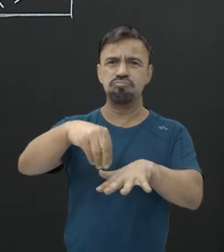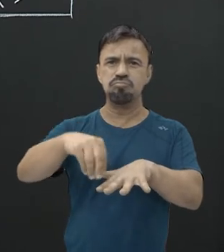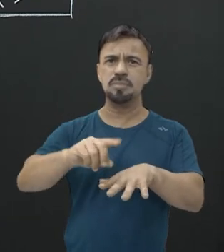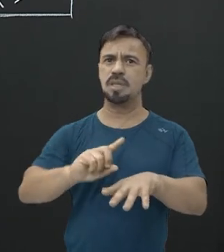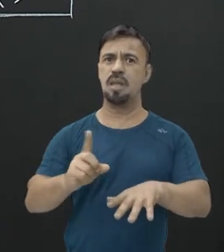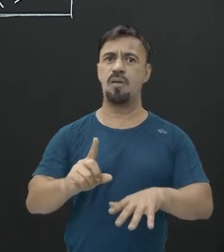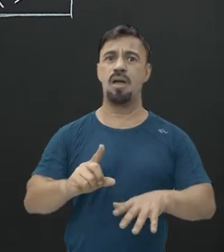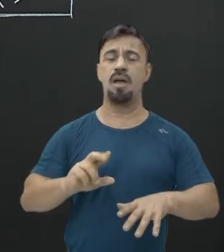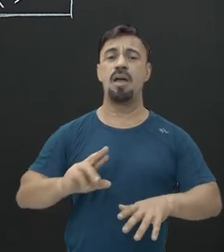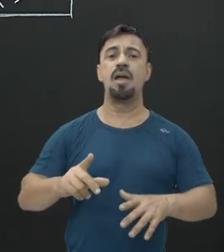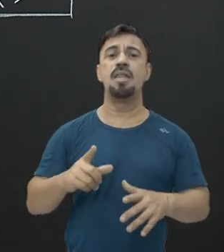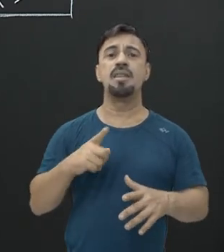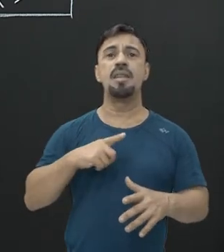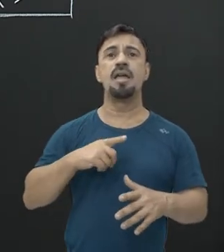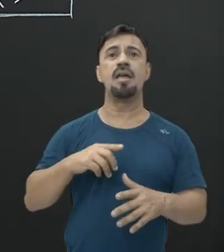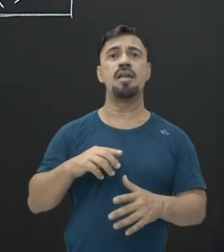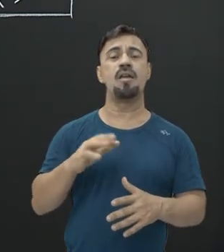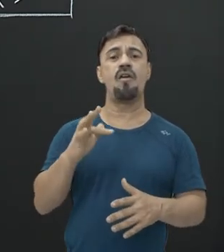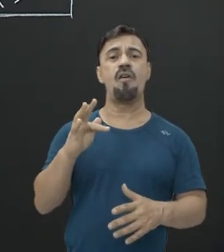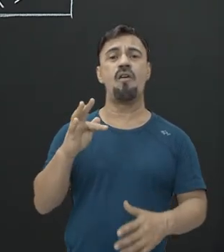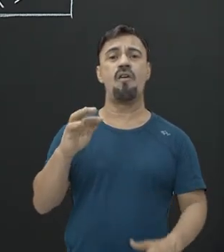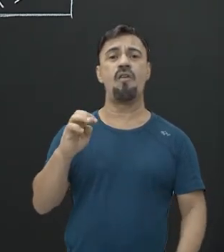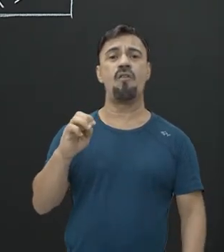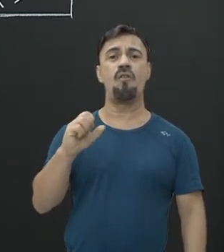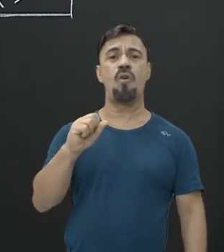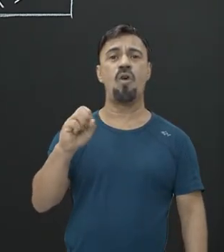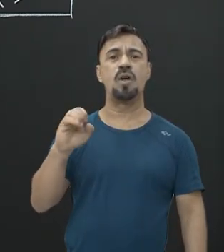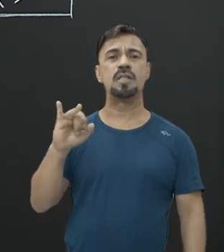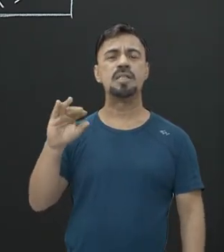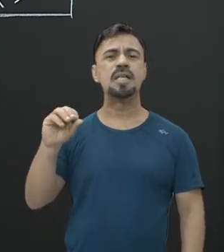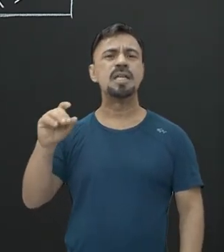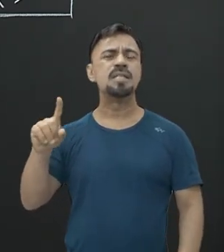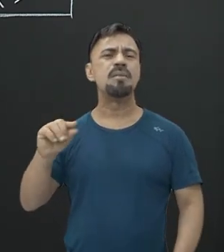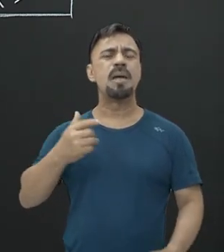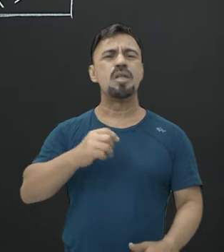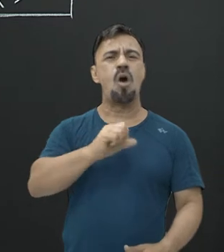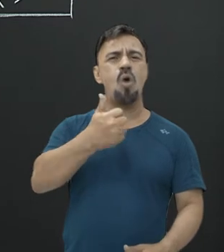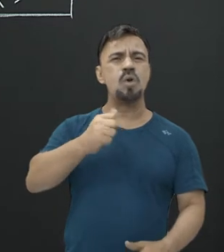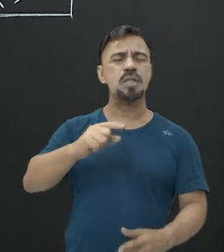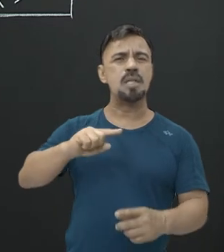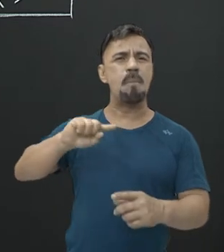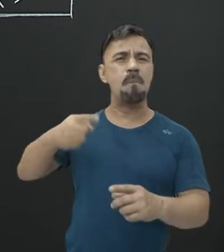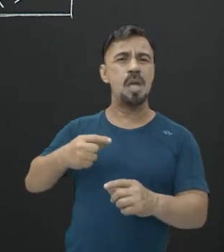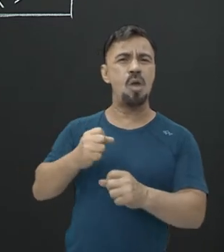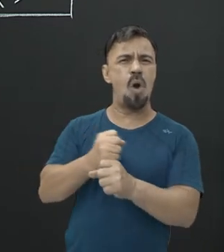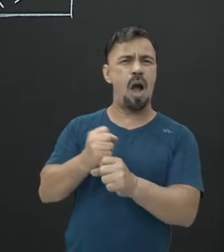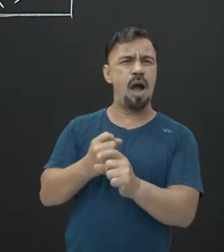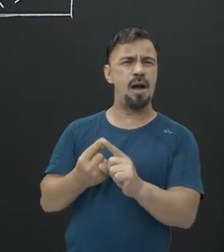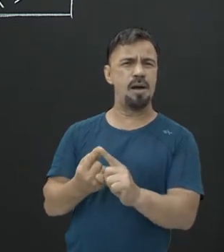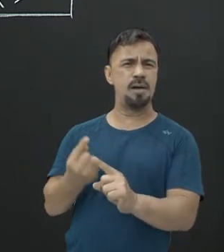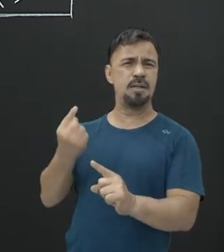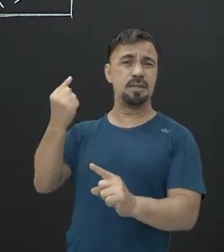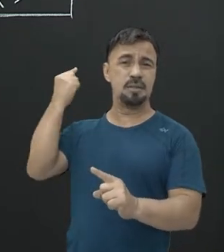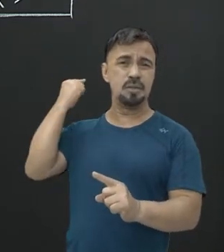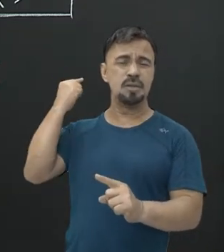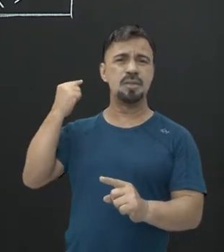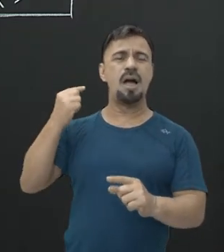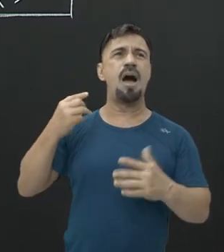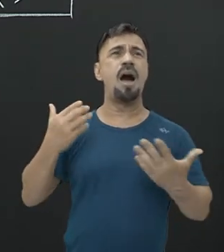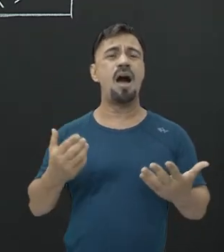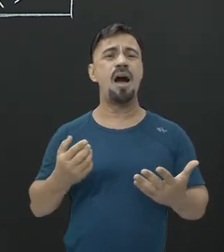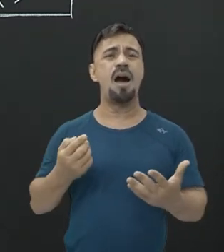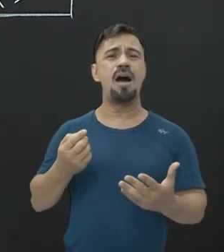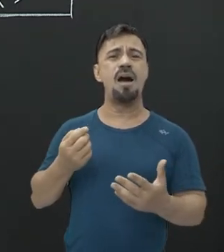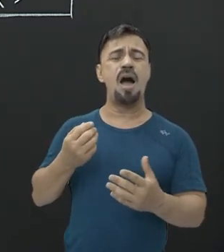chamar de fósseis tem que estar aí 11 mil, 11 mil em poucos anos para eu dizer que é fósseis. Ah, foi um